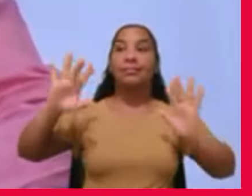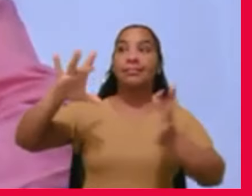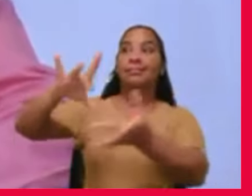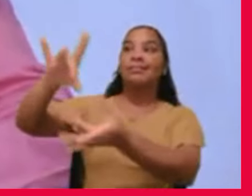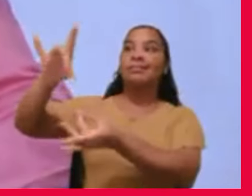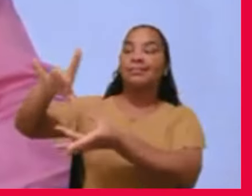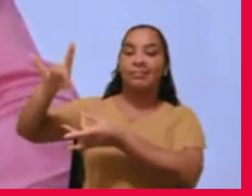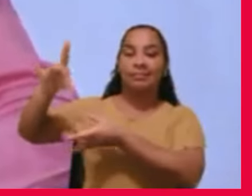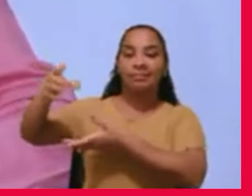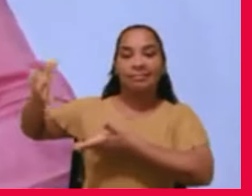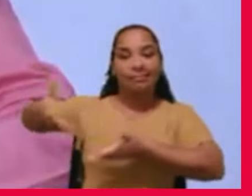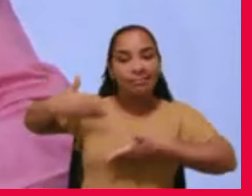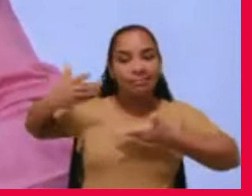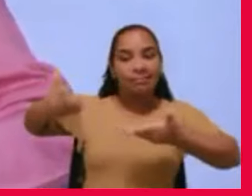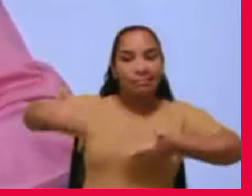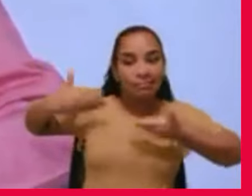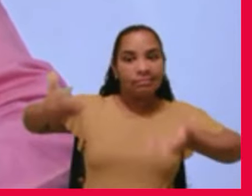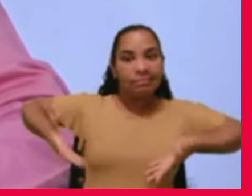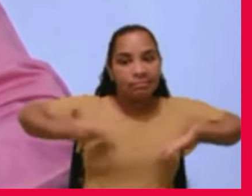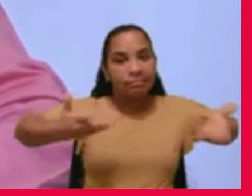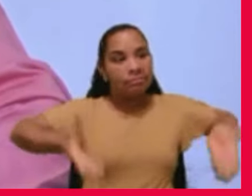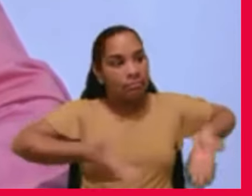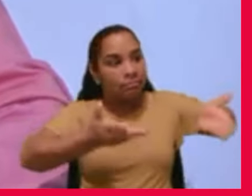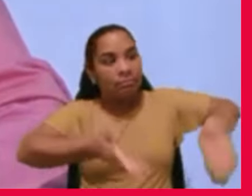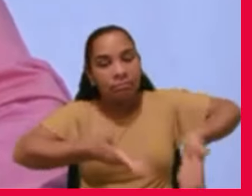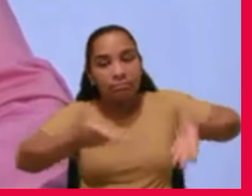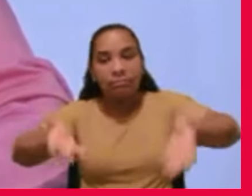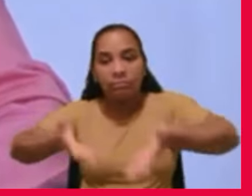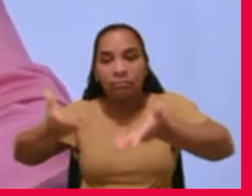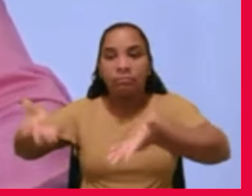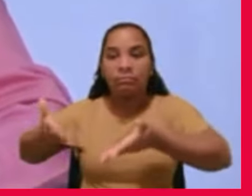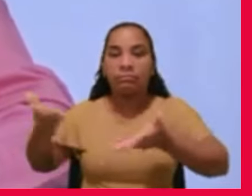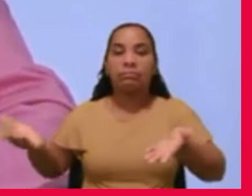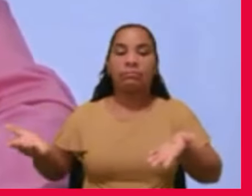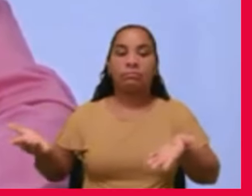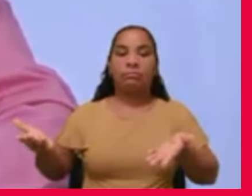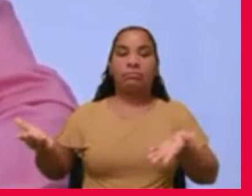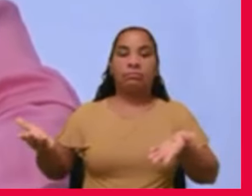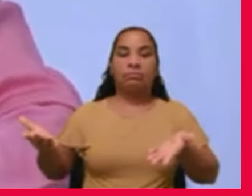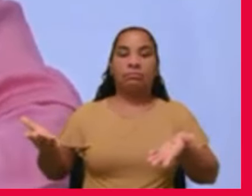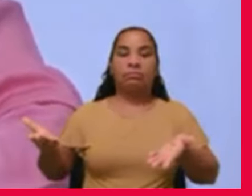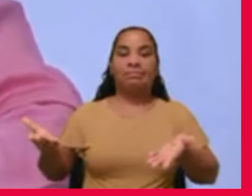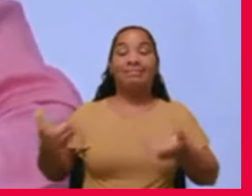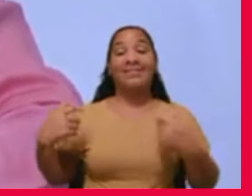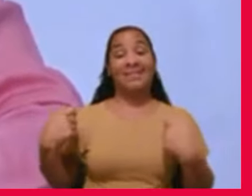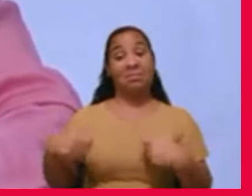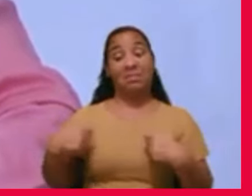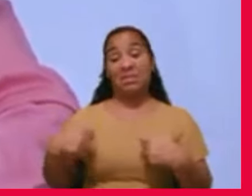um processo de reparação do mal que nós fizemos. Então, nós temos a